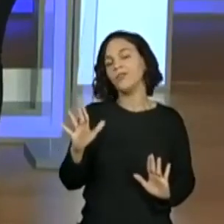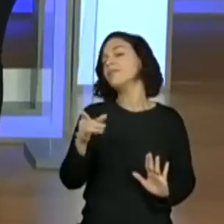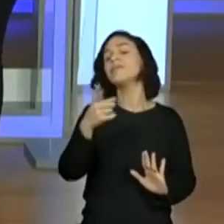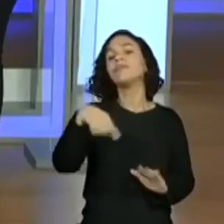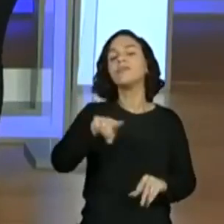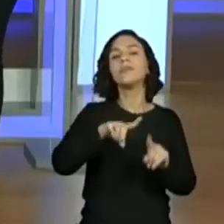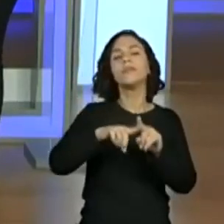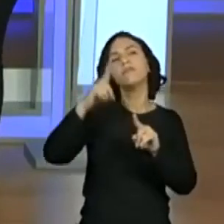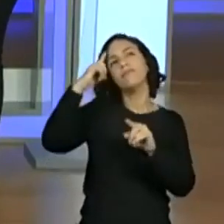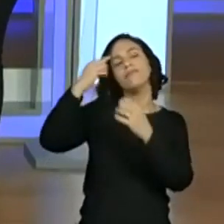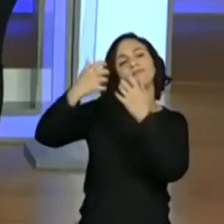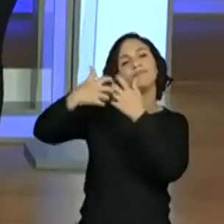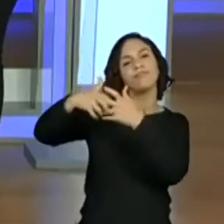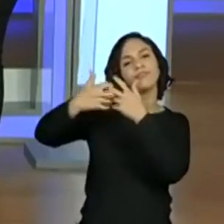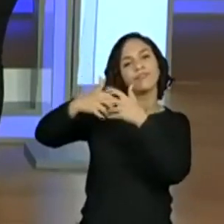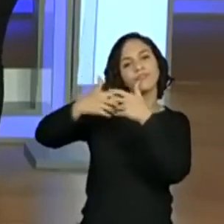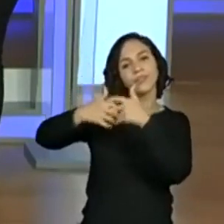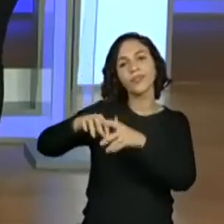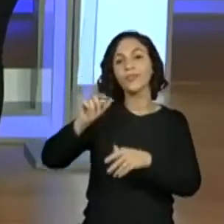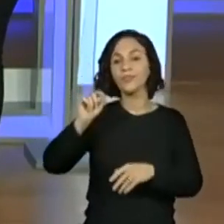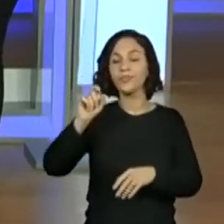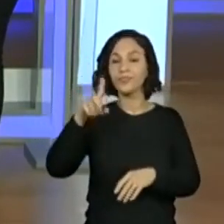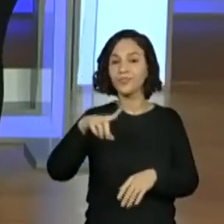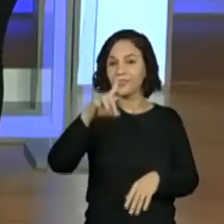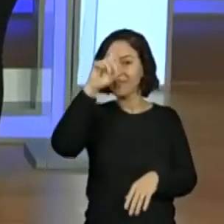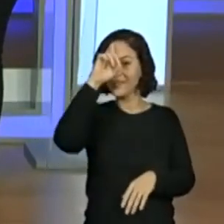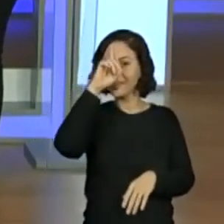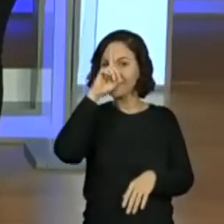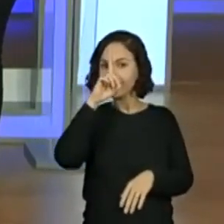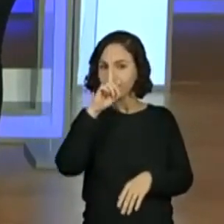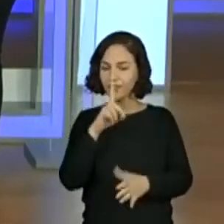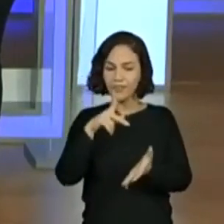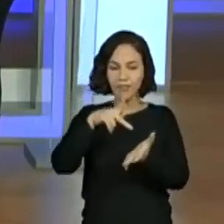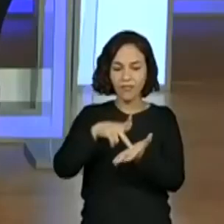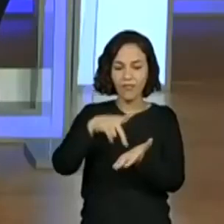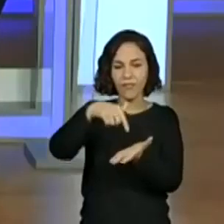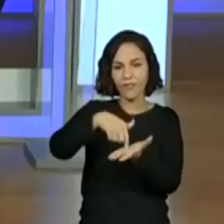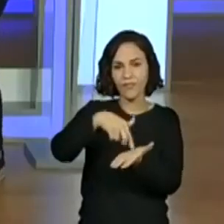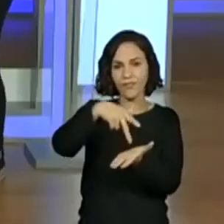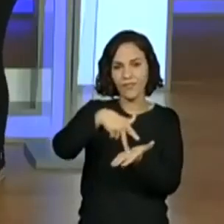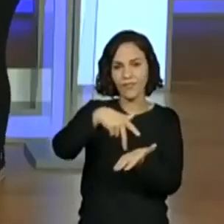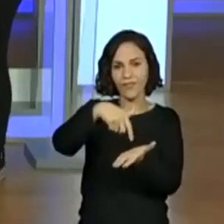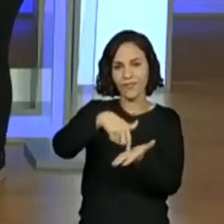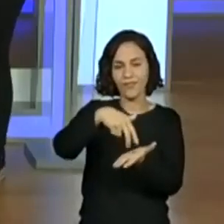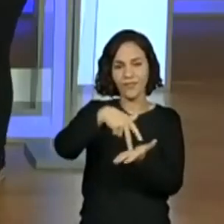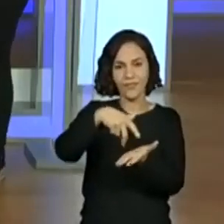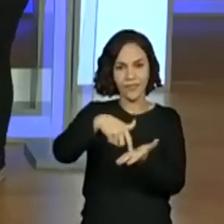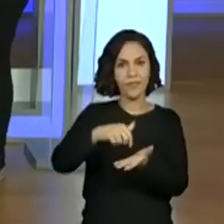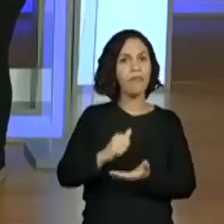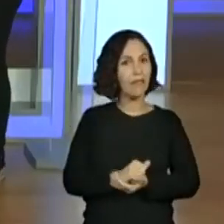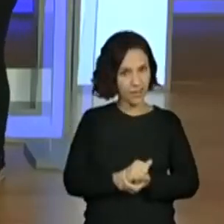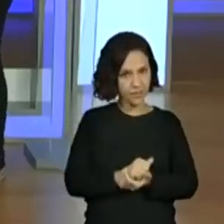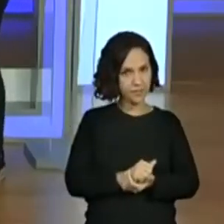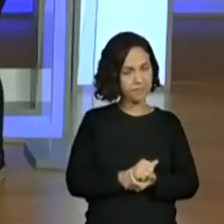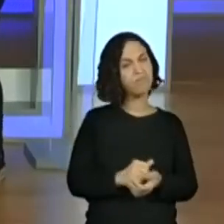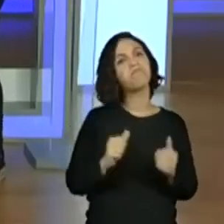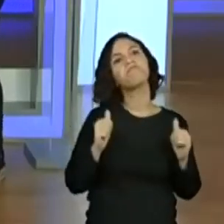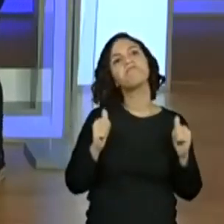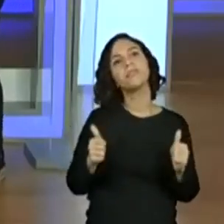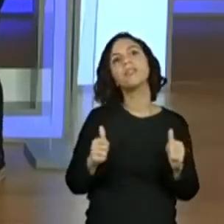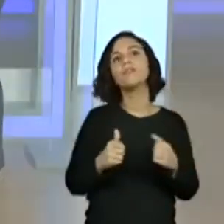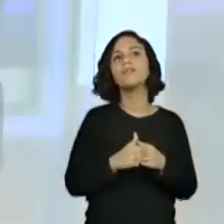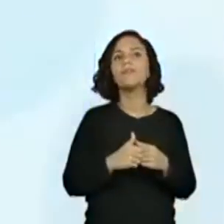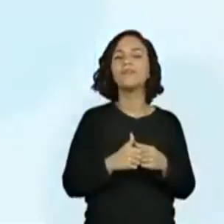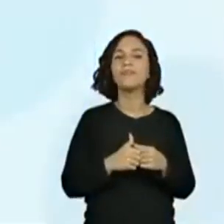pensando, que é amarelinha o tema do nosso primeiro texto. O título, então? O título. Então, olha aqui, turminha,